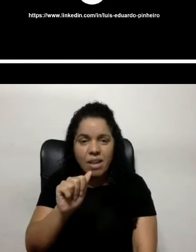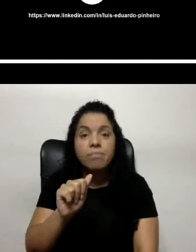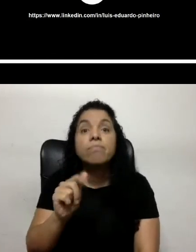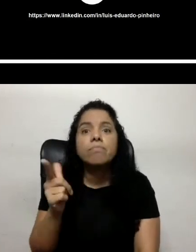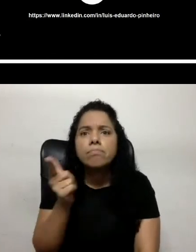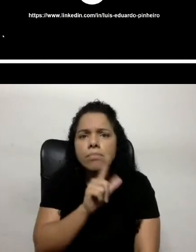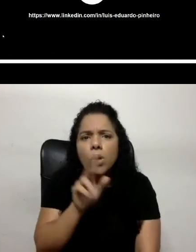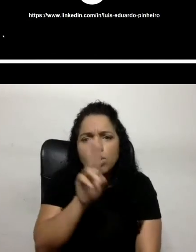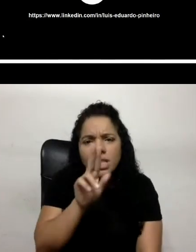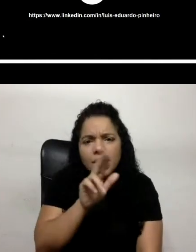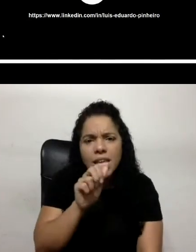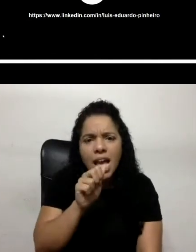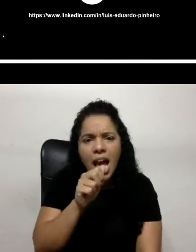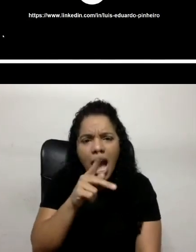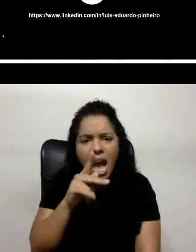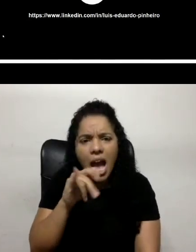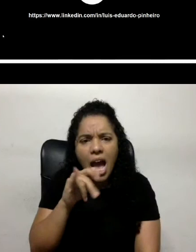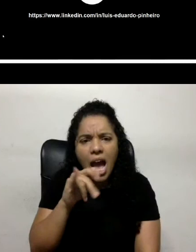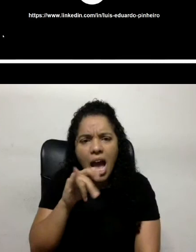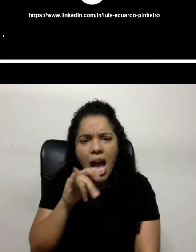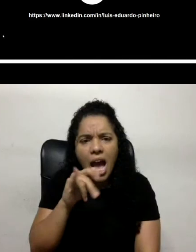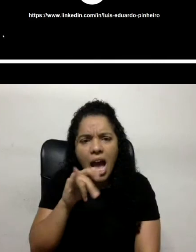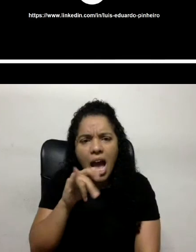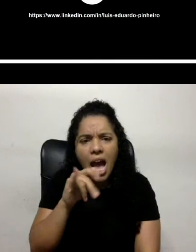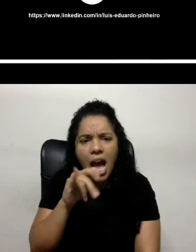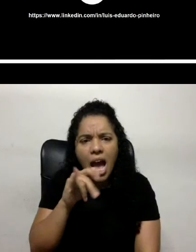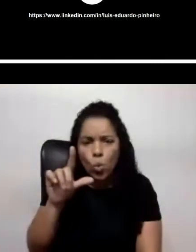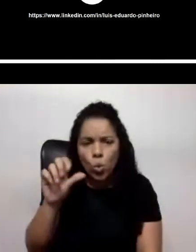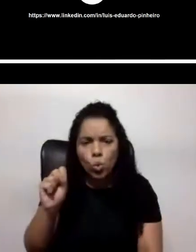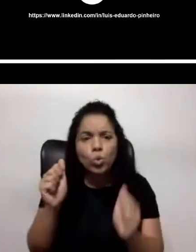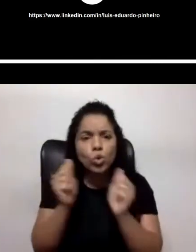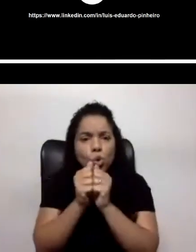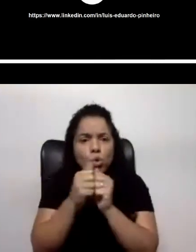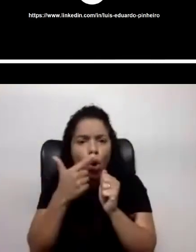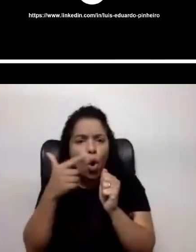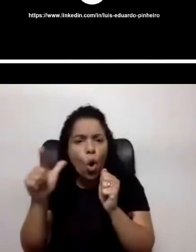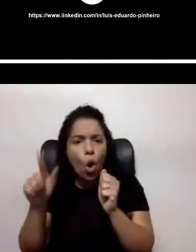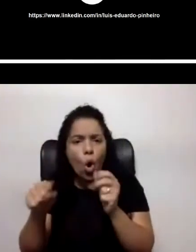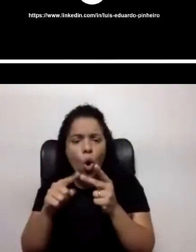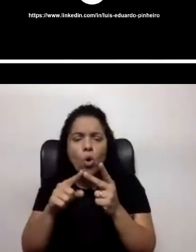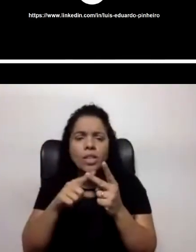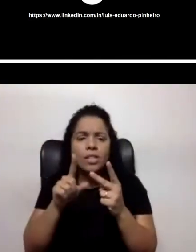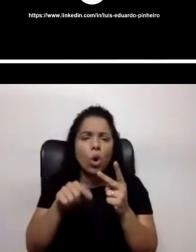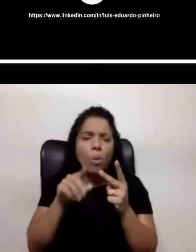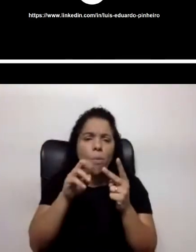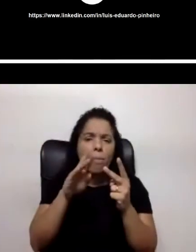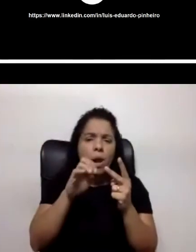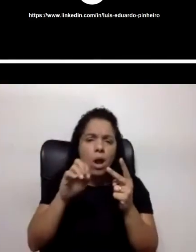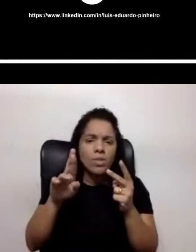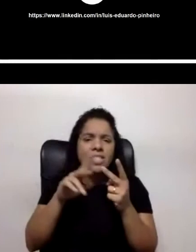utilizar o ApliTools com outras ferramentas de device farm, como o BrowserStack ou Cobiton?